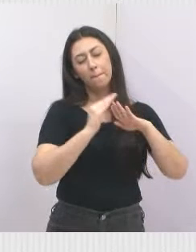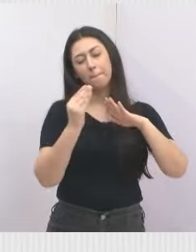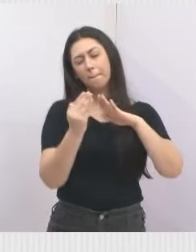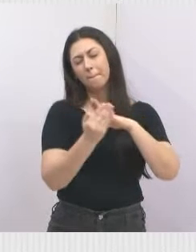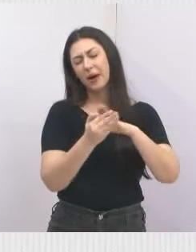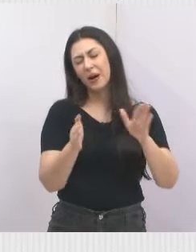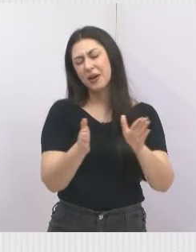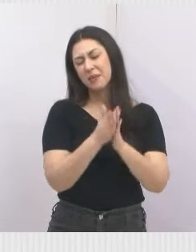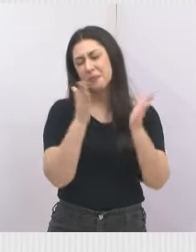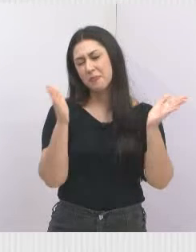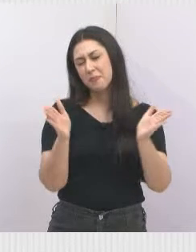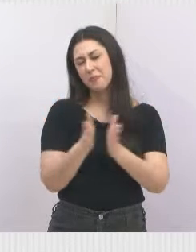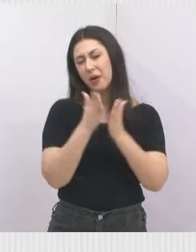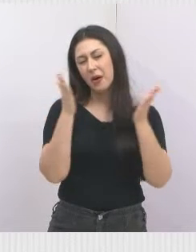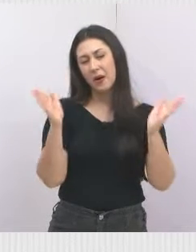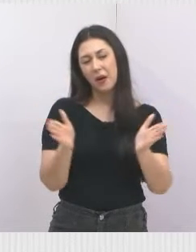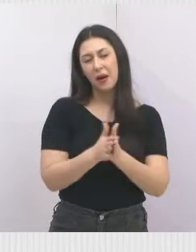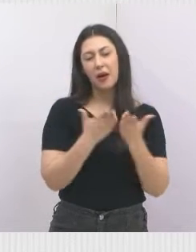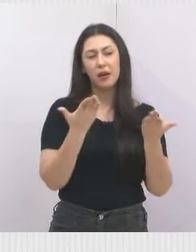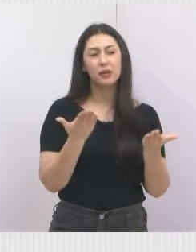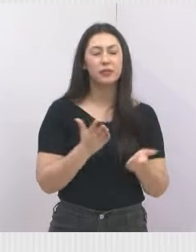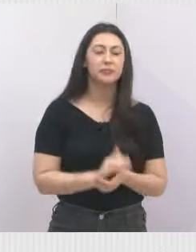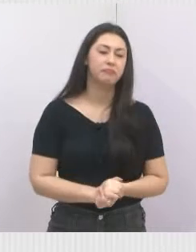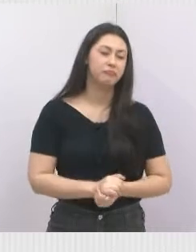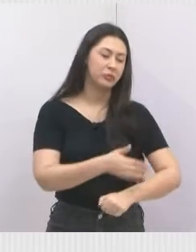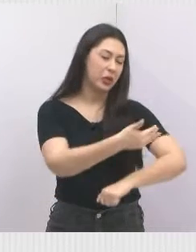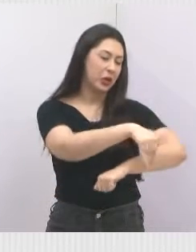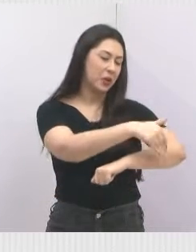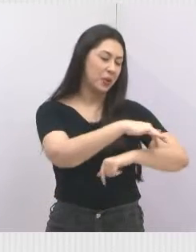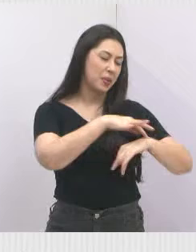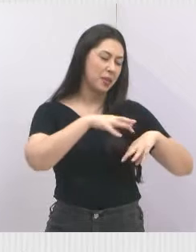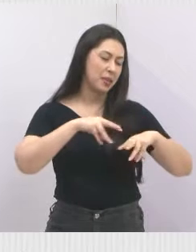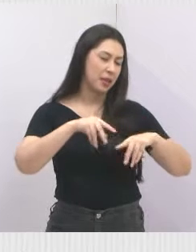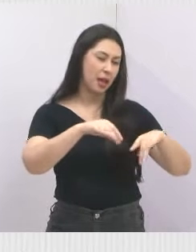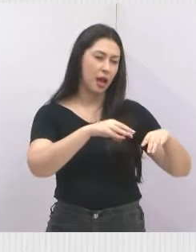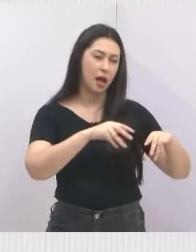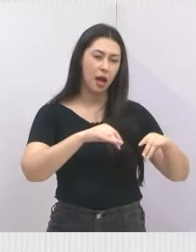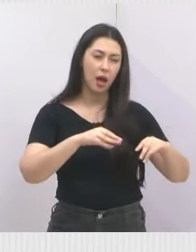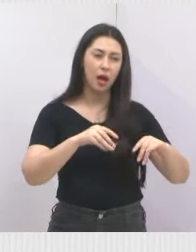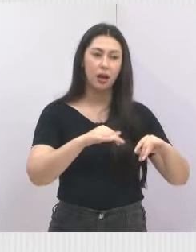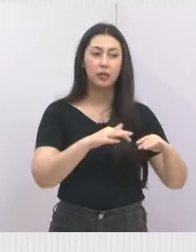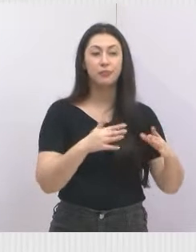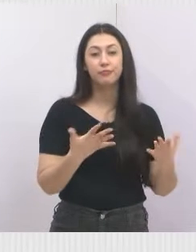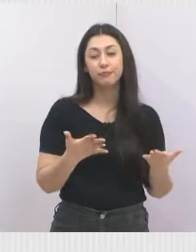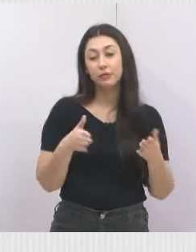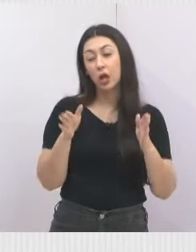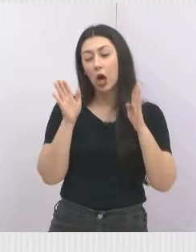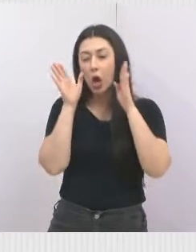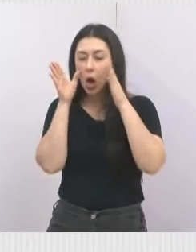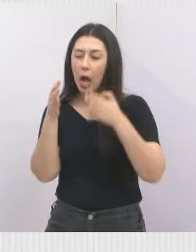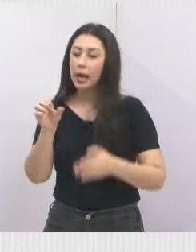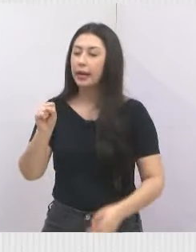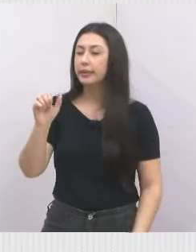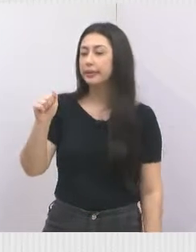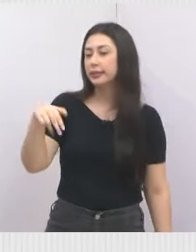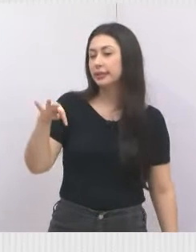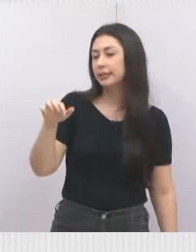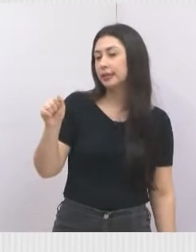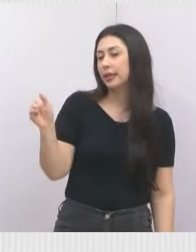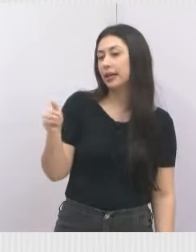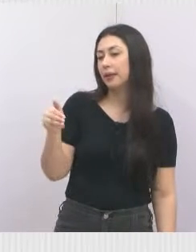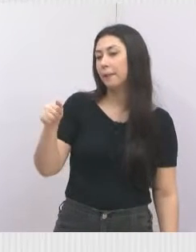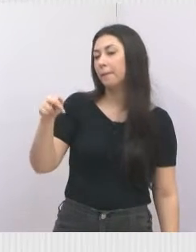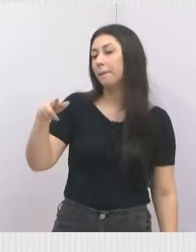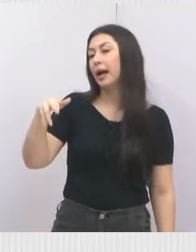periferia, né, o asfalto não chegou em toda a rua, então vamos olhar primeiro aqui para Santa Maria, vamos olhar lá para o Parque do